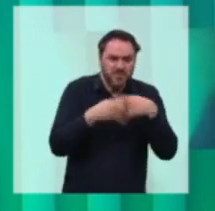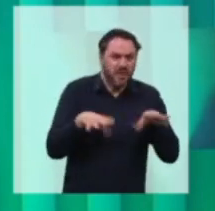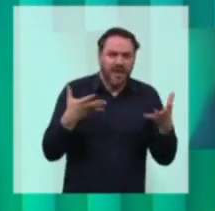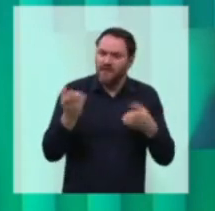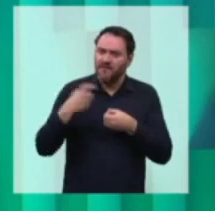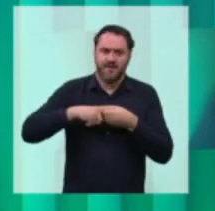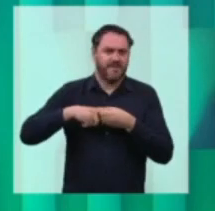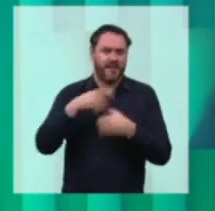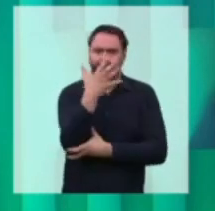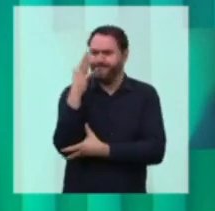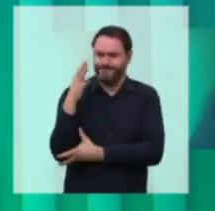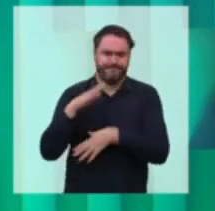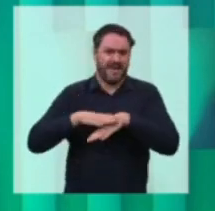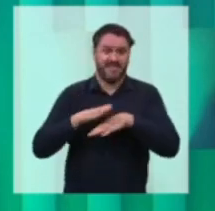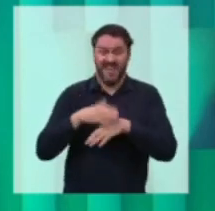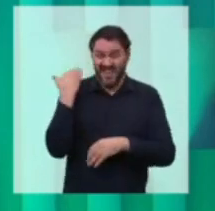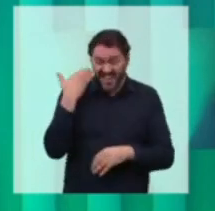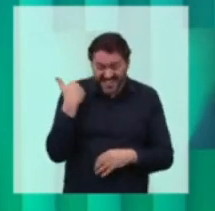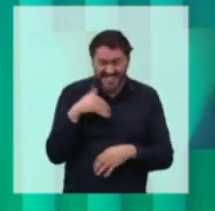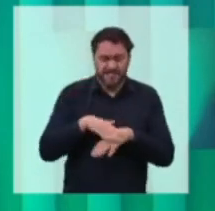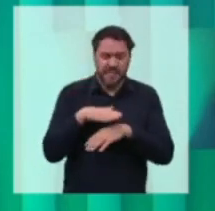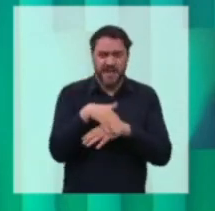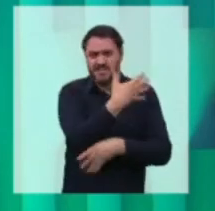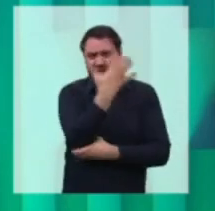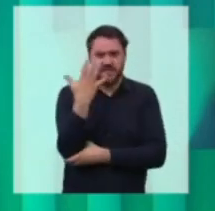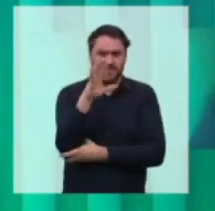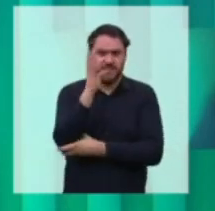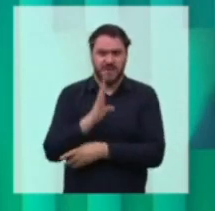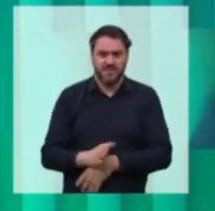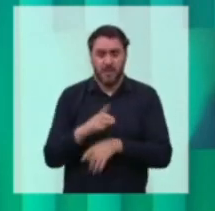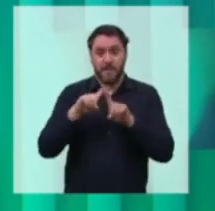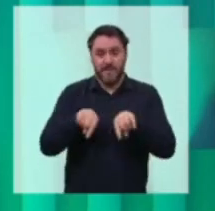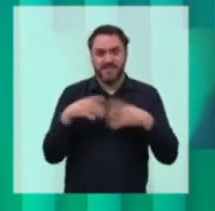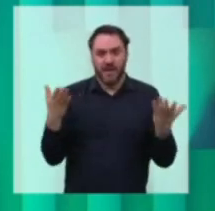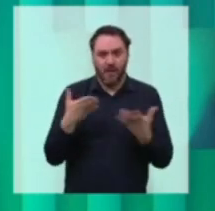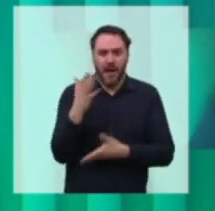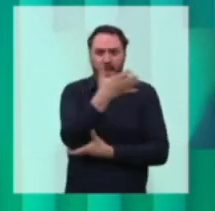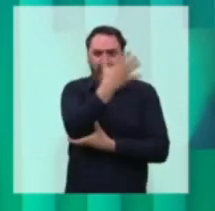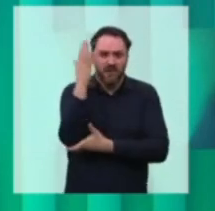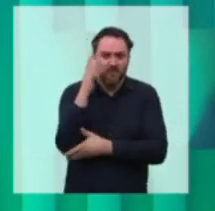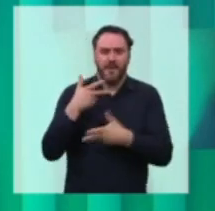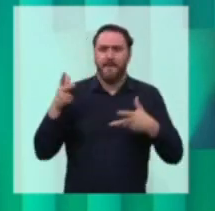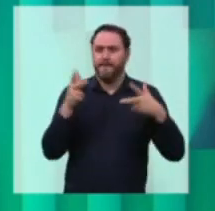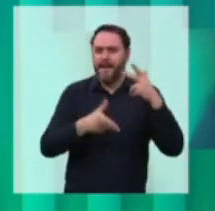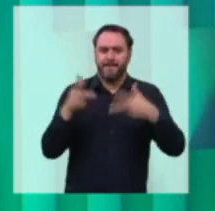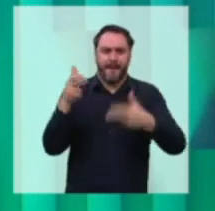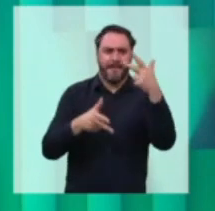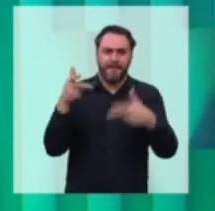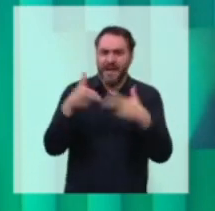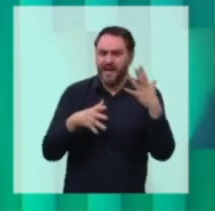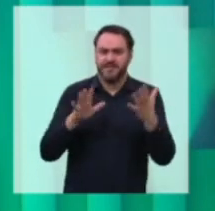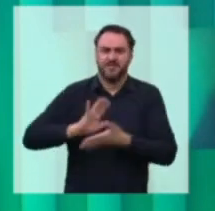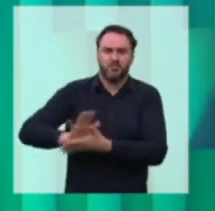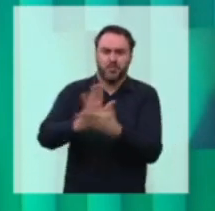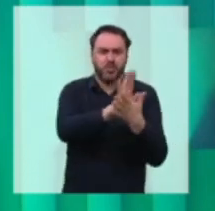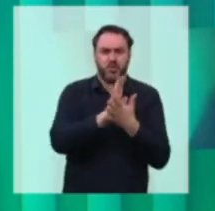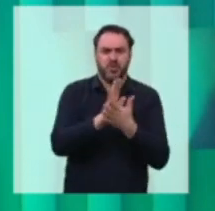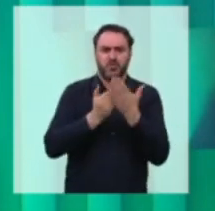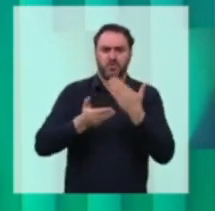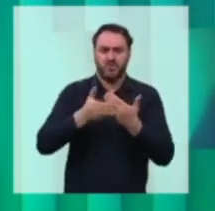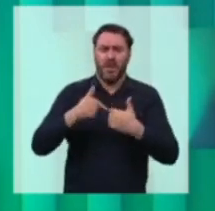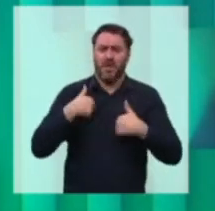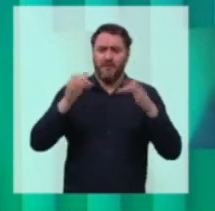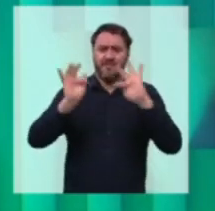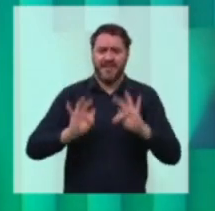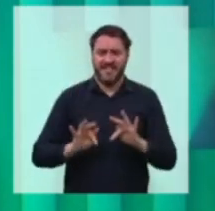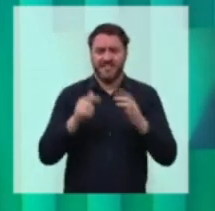fomos a capital mais arborizada do Brasil e temos visto a destruição da nossa cidade, das nossas árvores. Sabe, Melo, eu estou feliz que